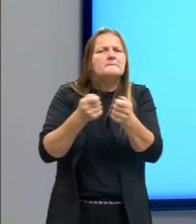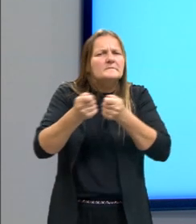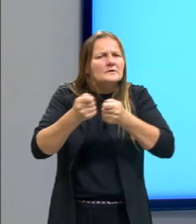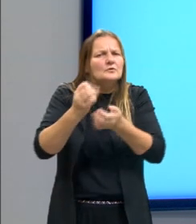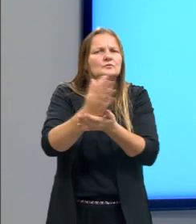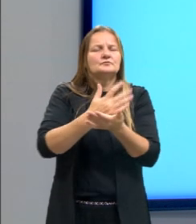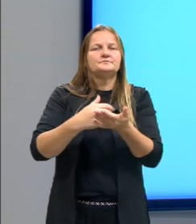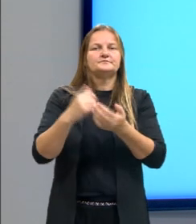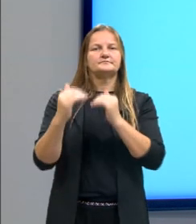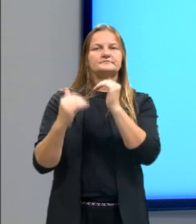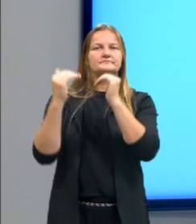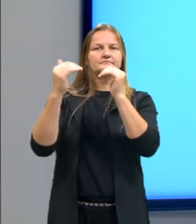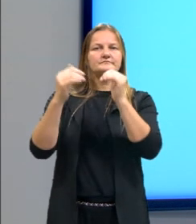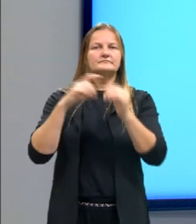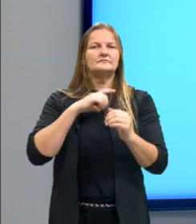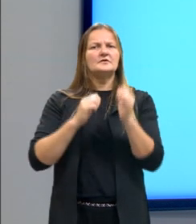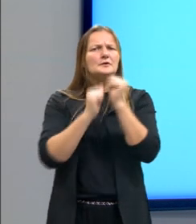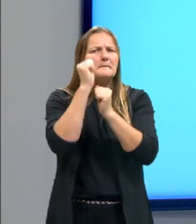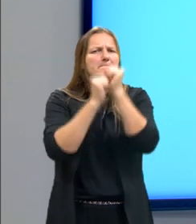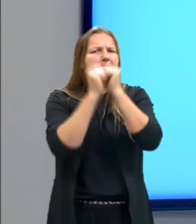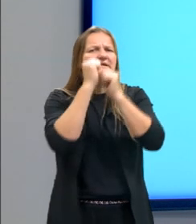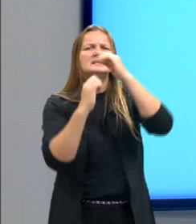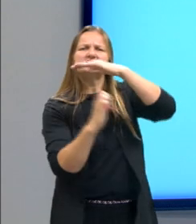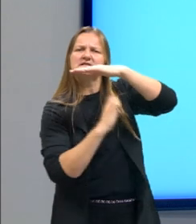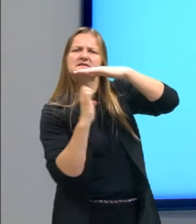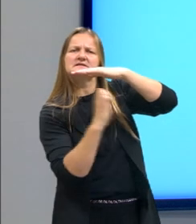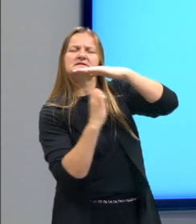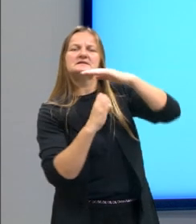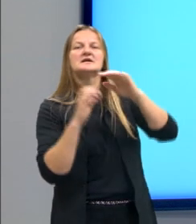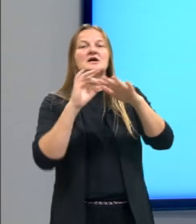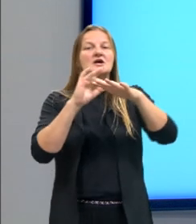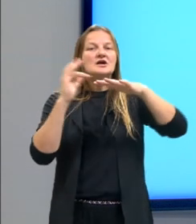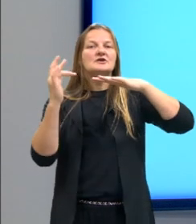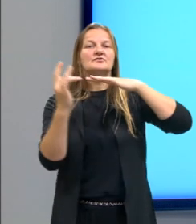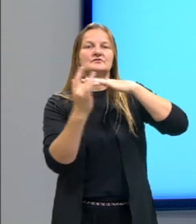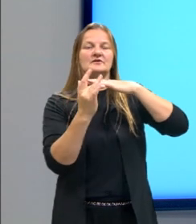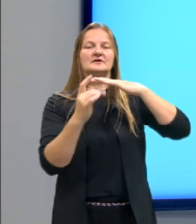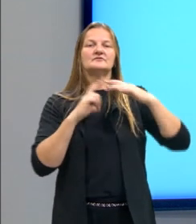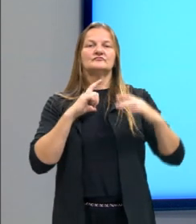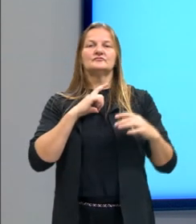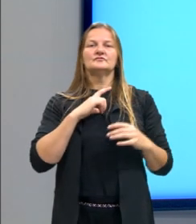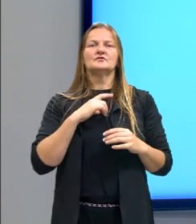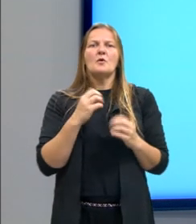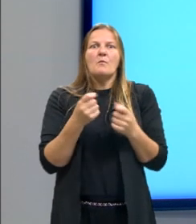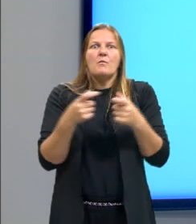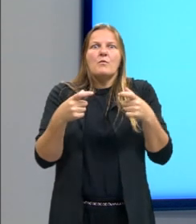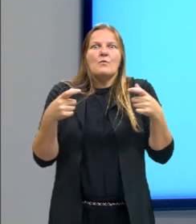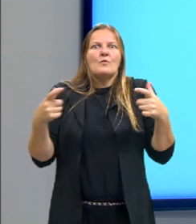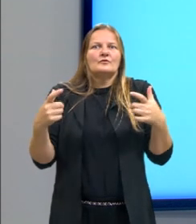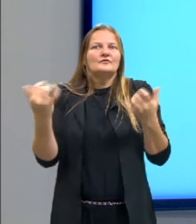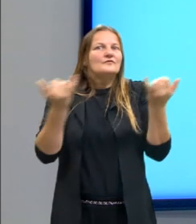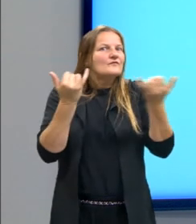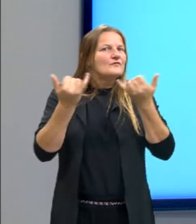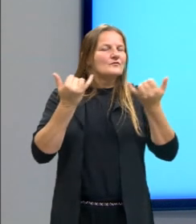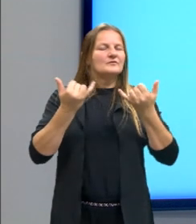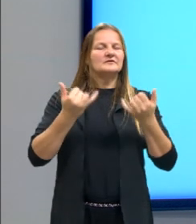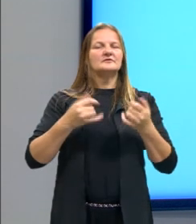desenvolvidos por empresas de aplicativos e redes sociais, essa abundância vem sendo